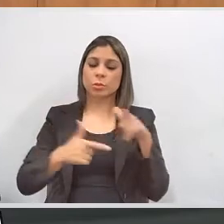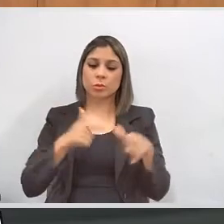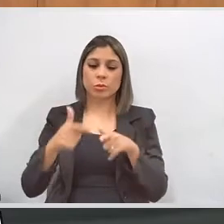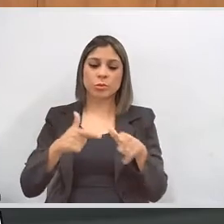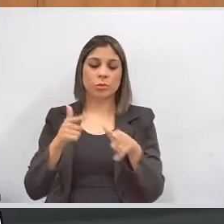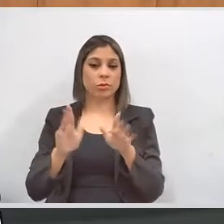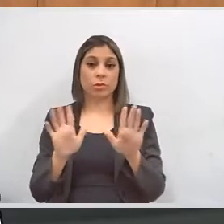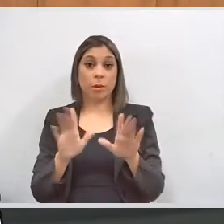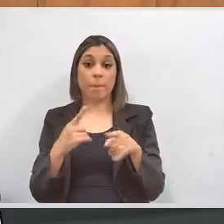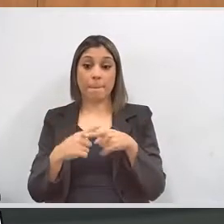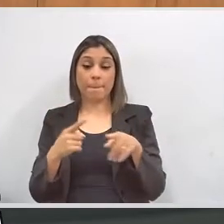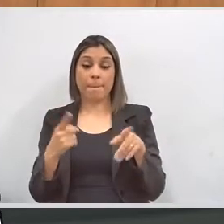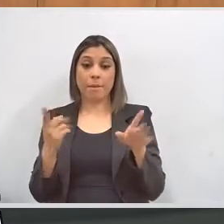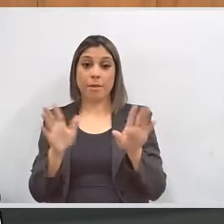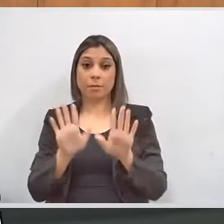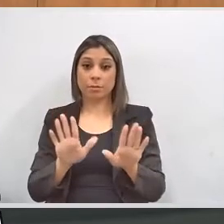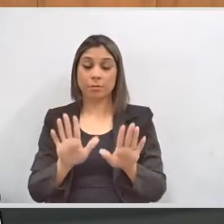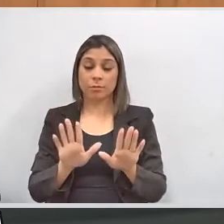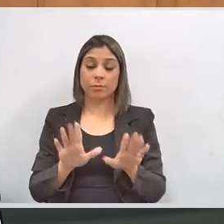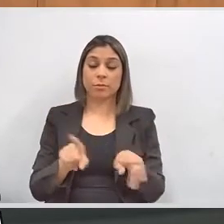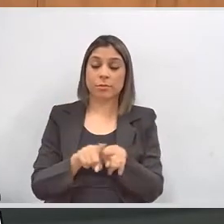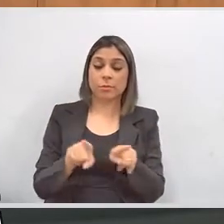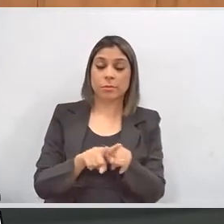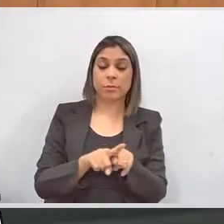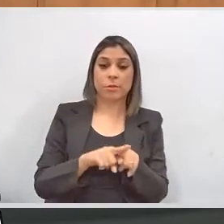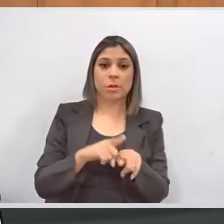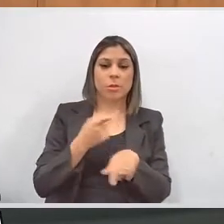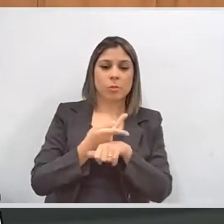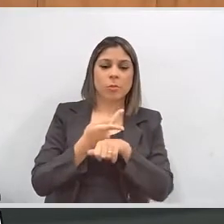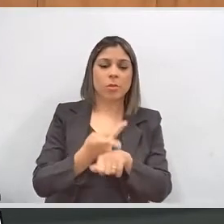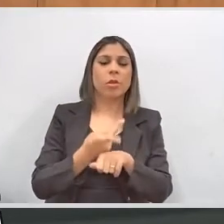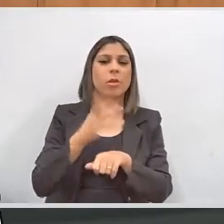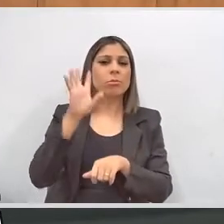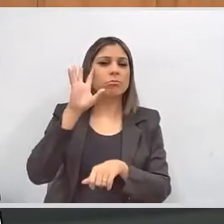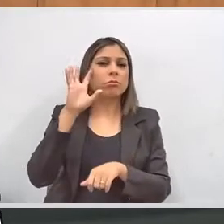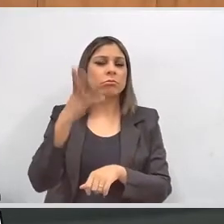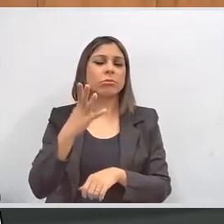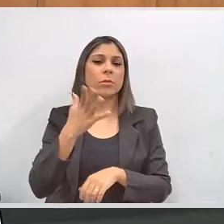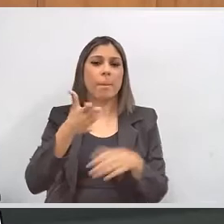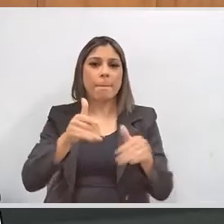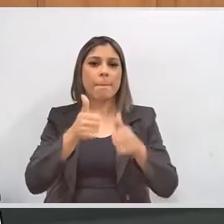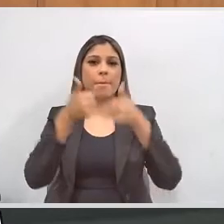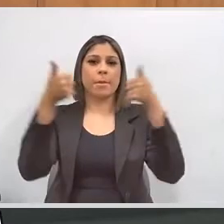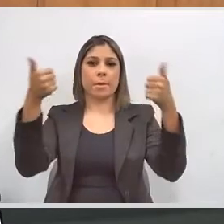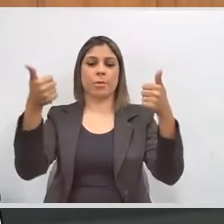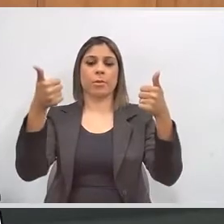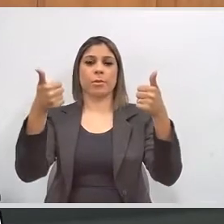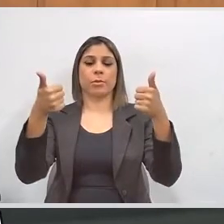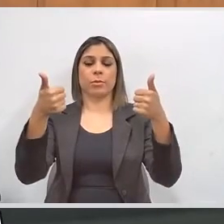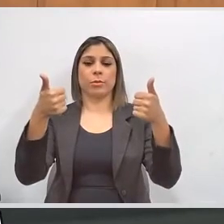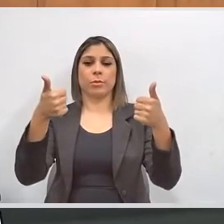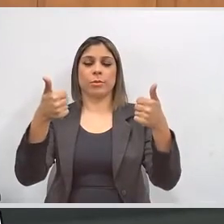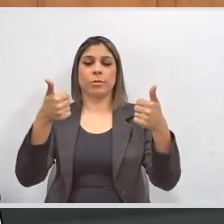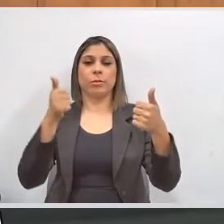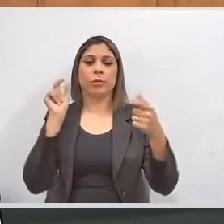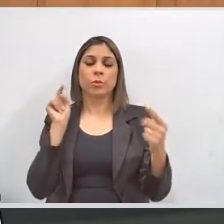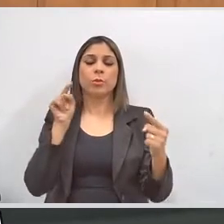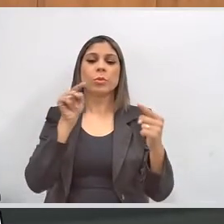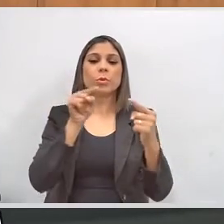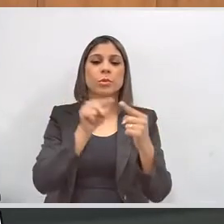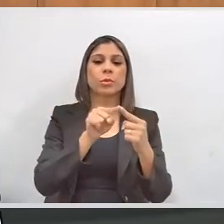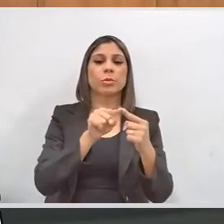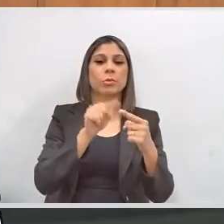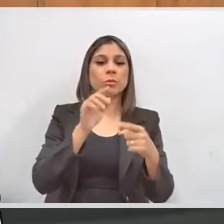estamos implementando, como também para a busca de soluções que visem a aperfeiçoar esse seu objetivo